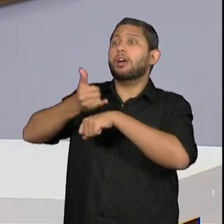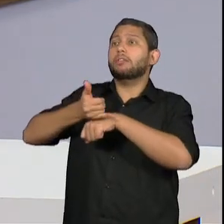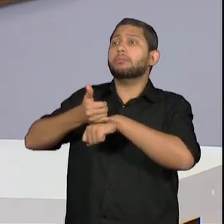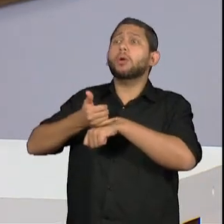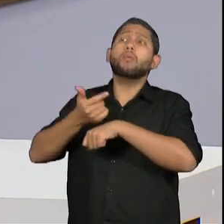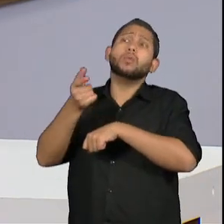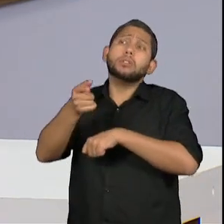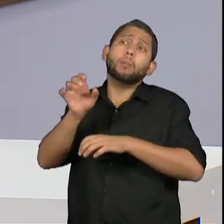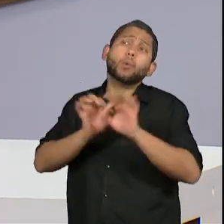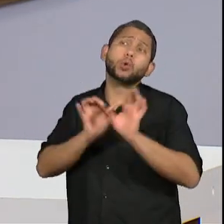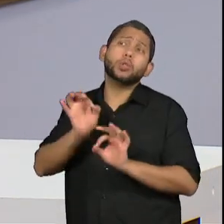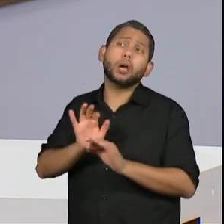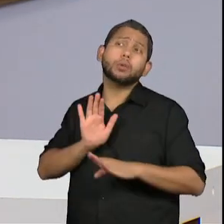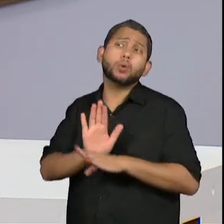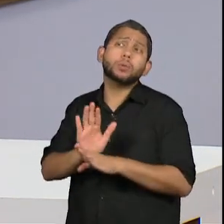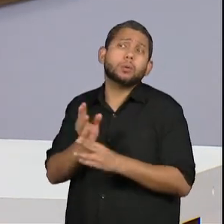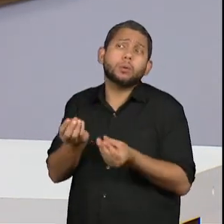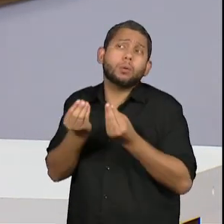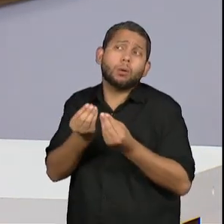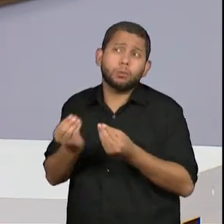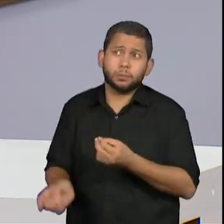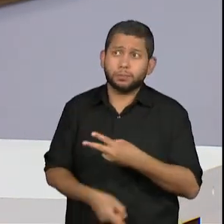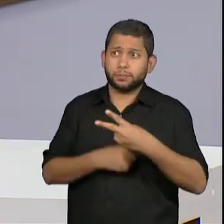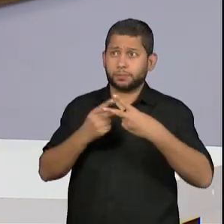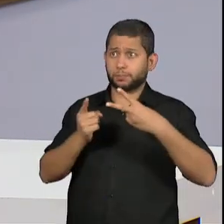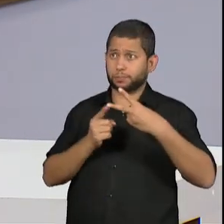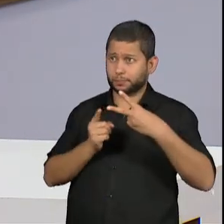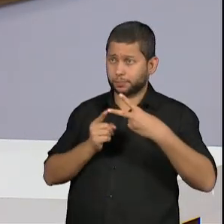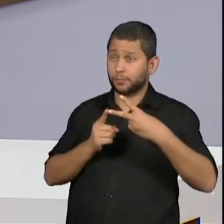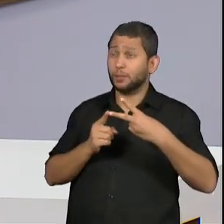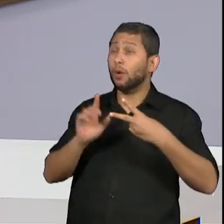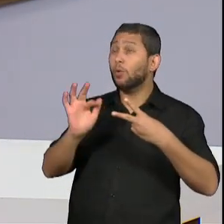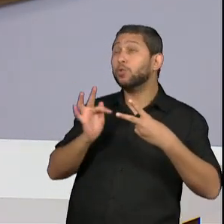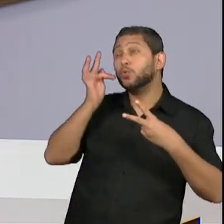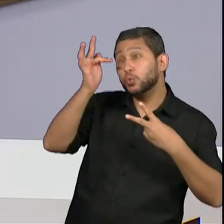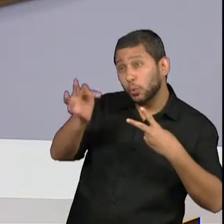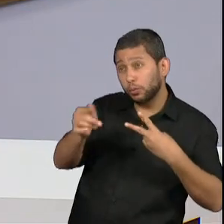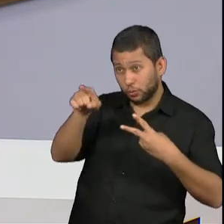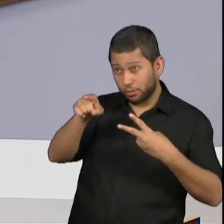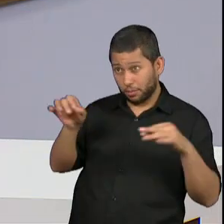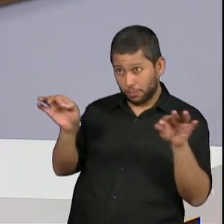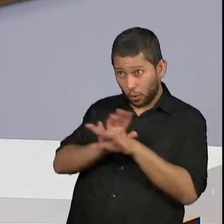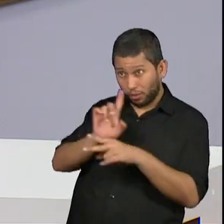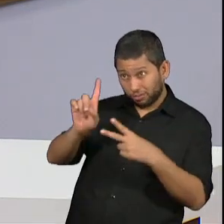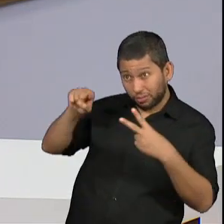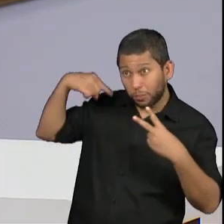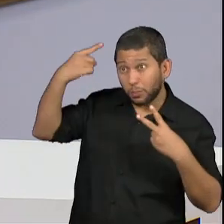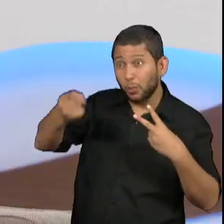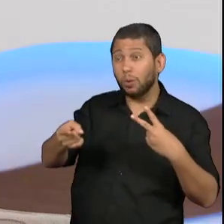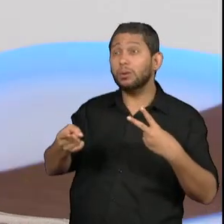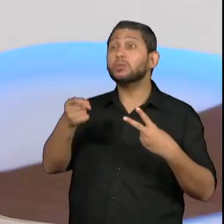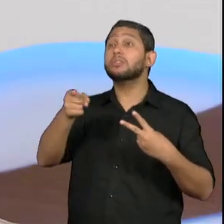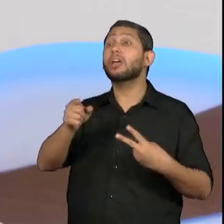escancarar essas portas como liderança? E qual é o legado que você quer deixar como carnavalesco?